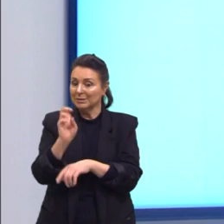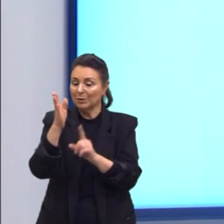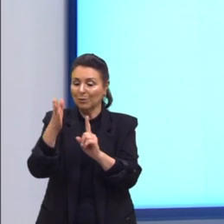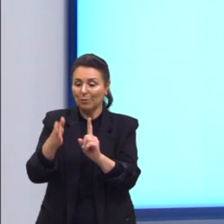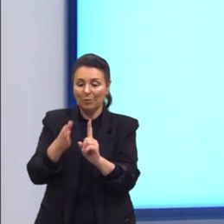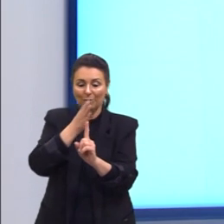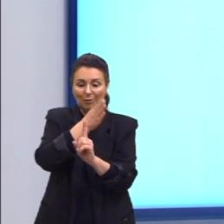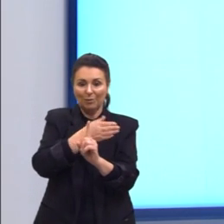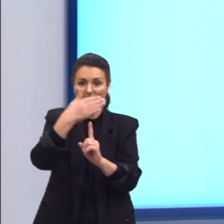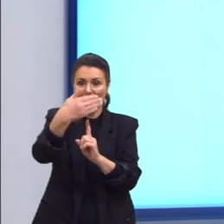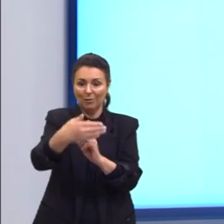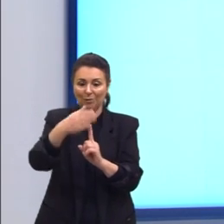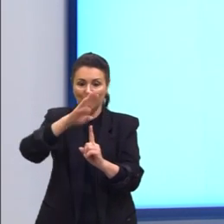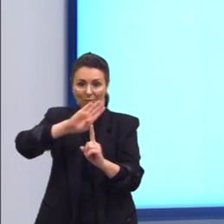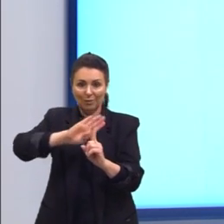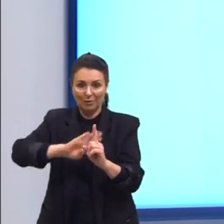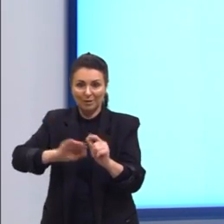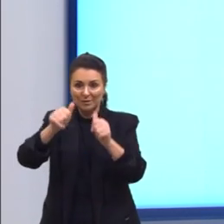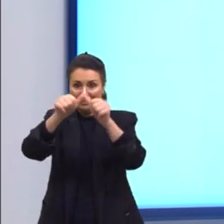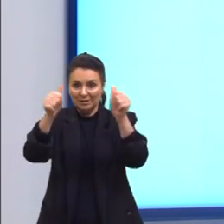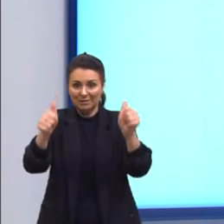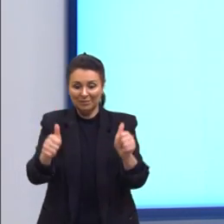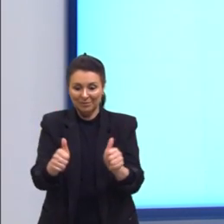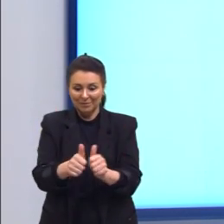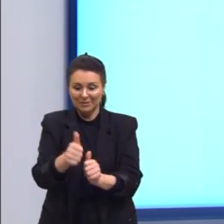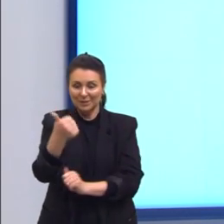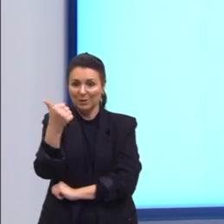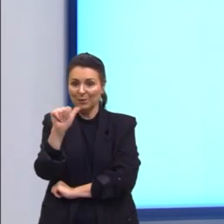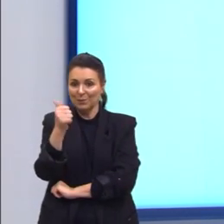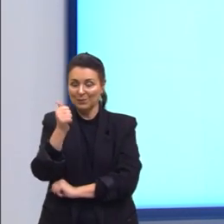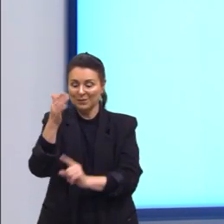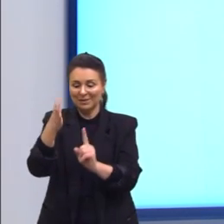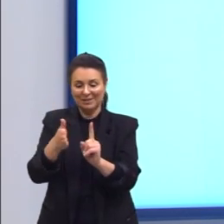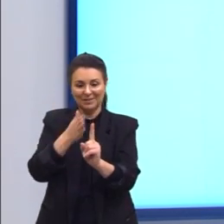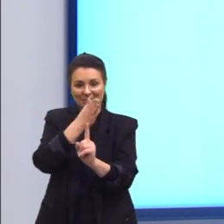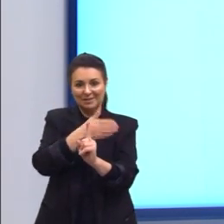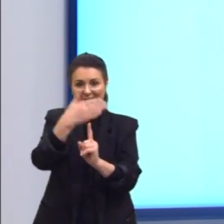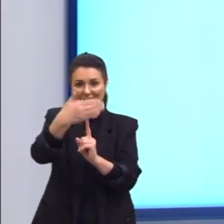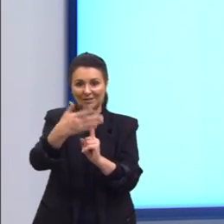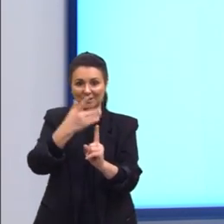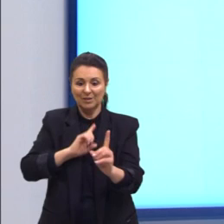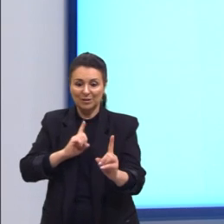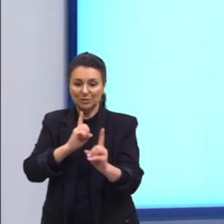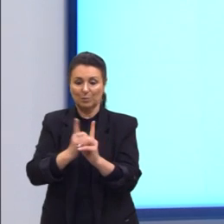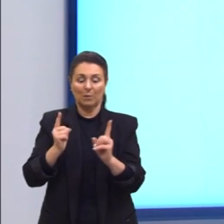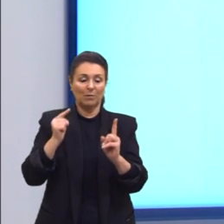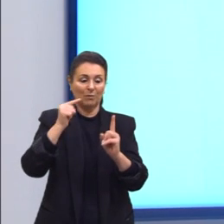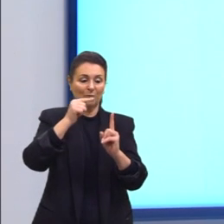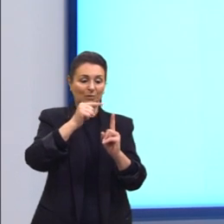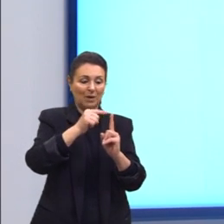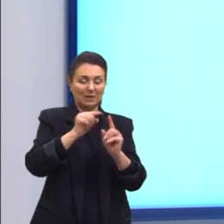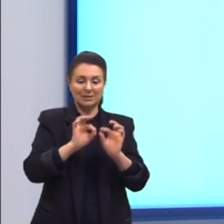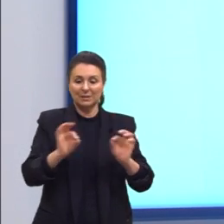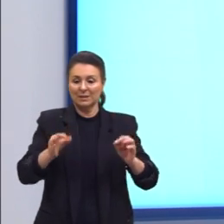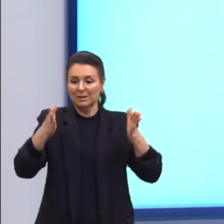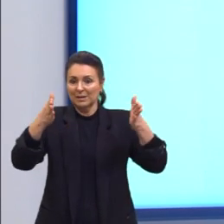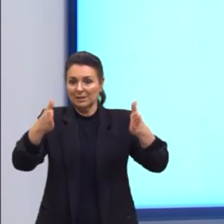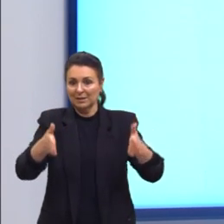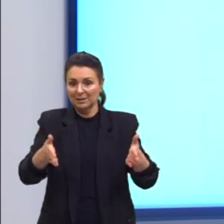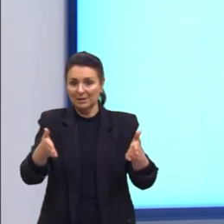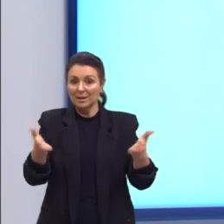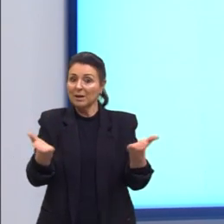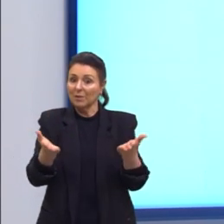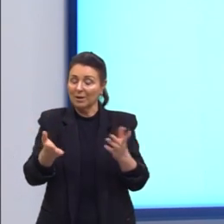Então, no total, essa figura tem 11 faces. Descobrimos, então, vértices, arestas e